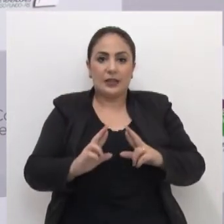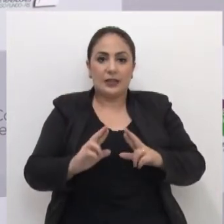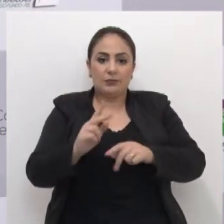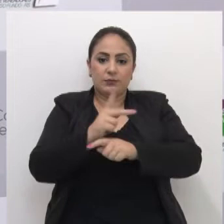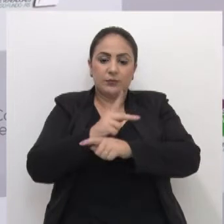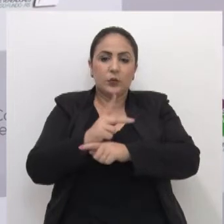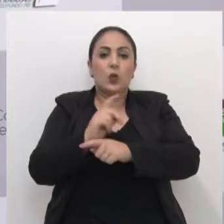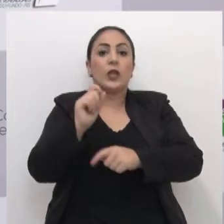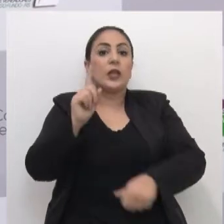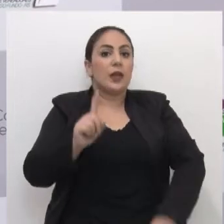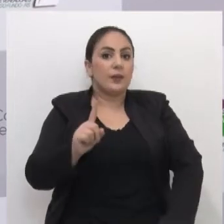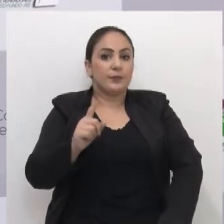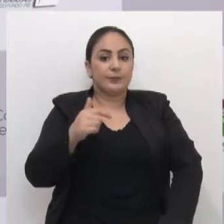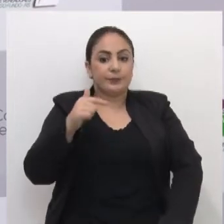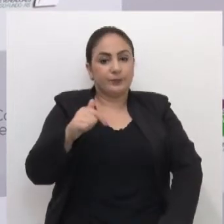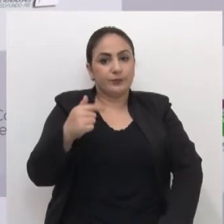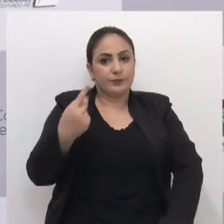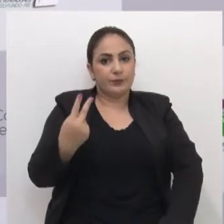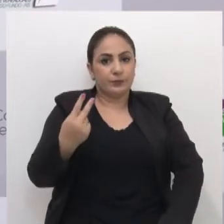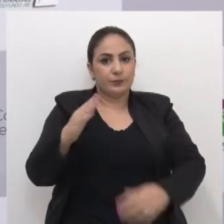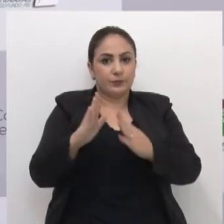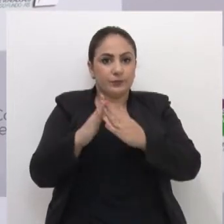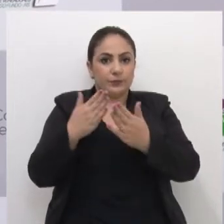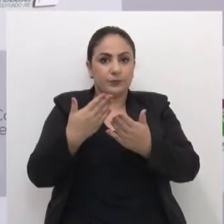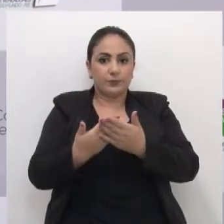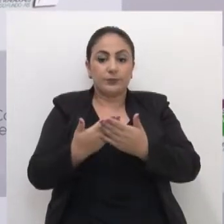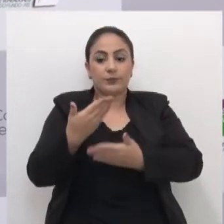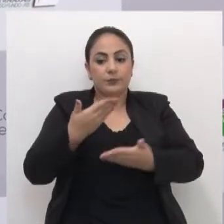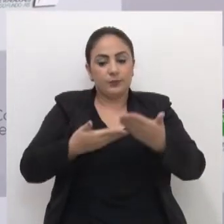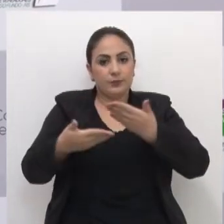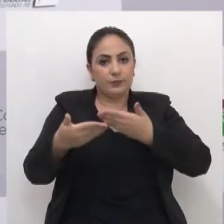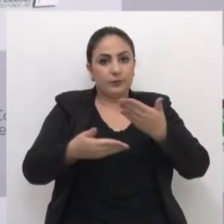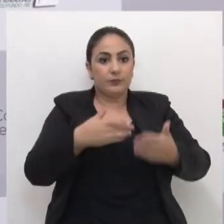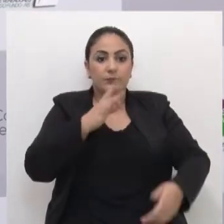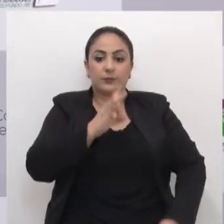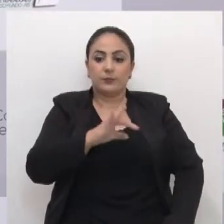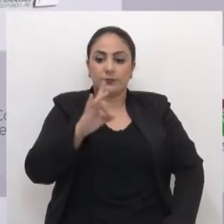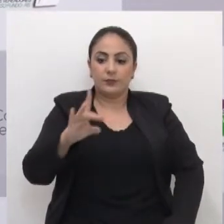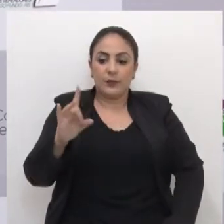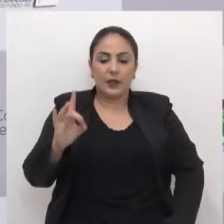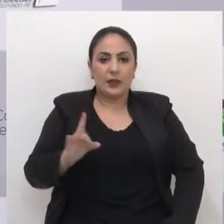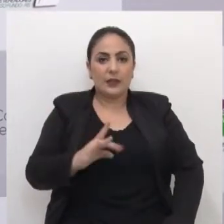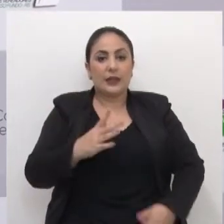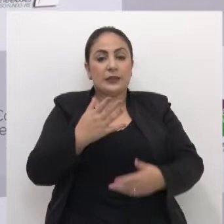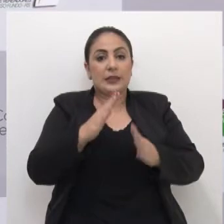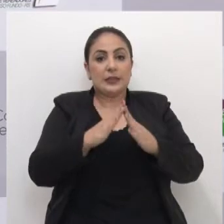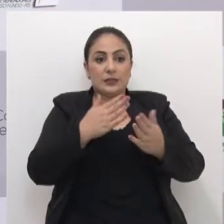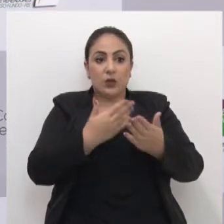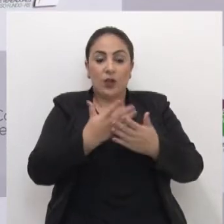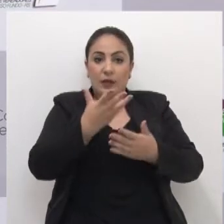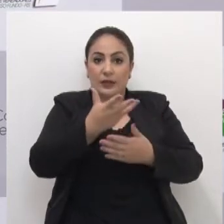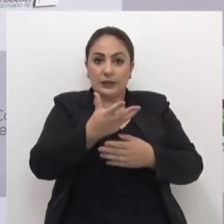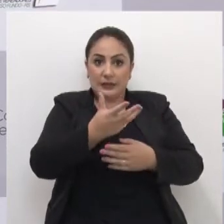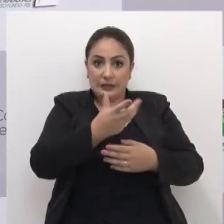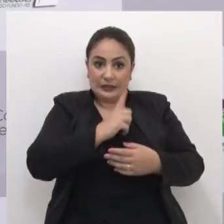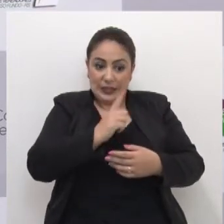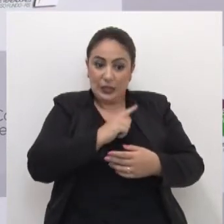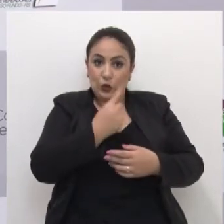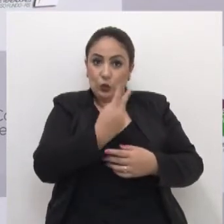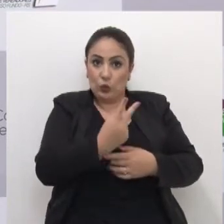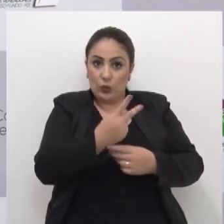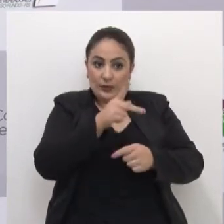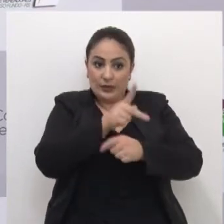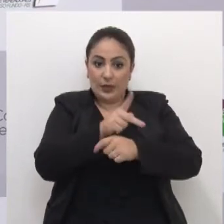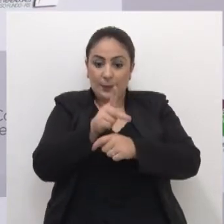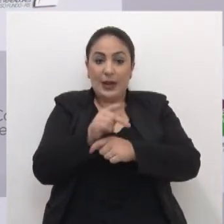monitoramento. O vai ser isso? 72 escolas serão contempladas, cada escola receberá duas câmeras na